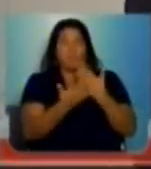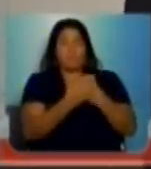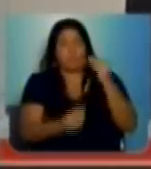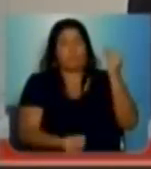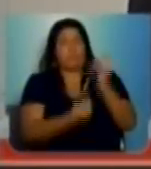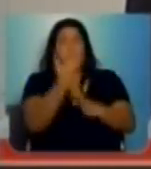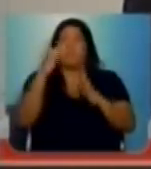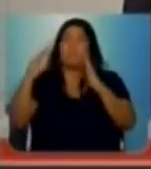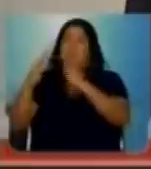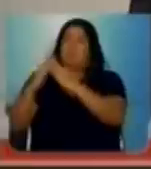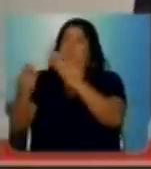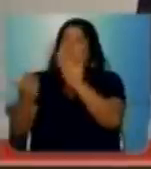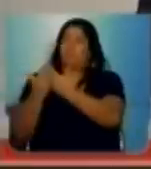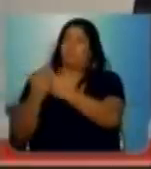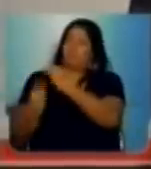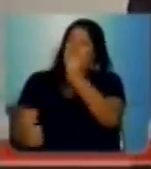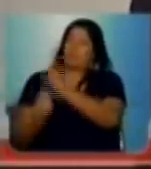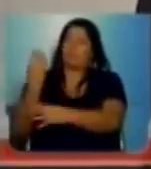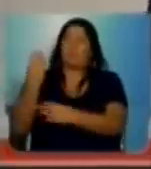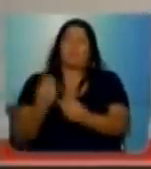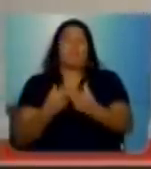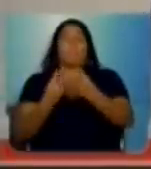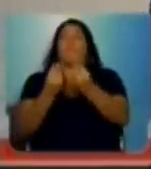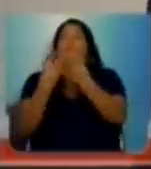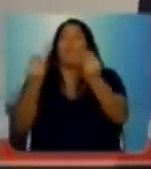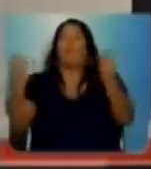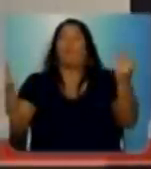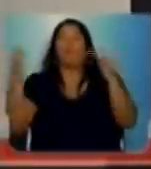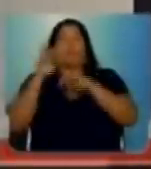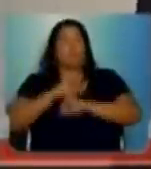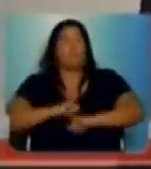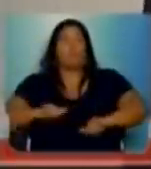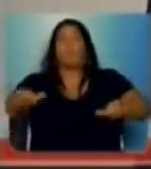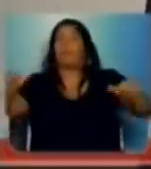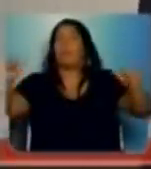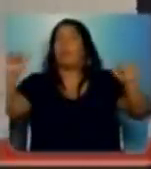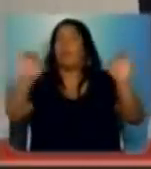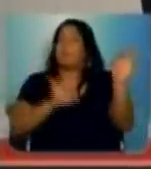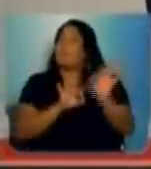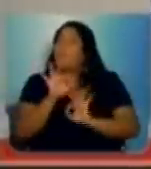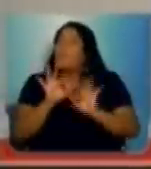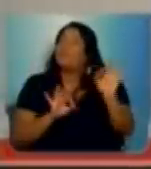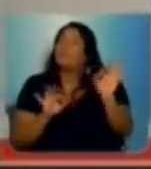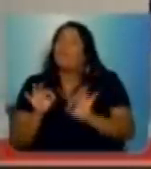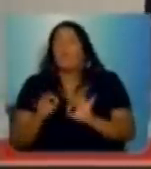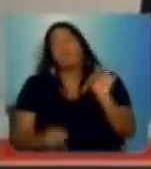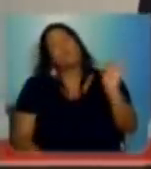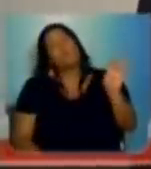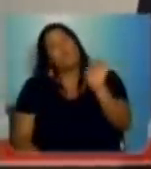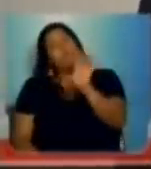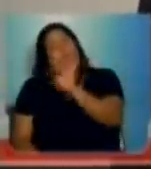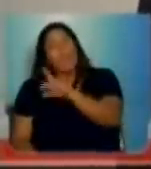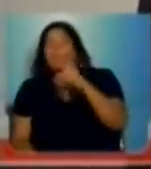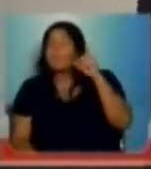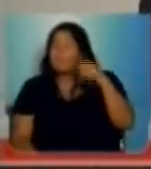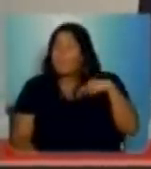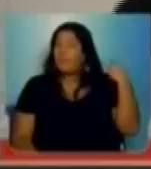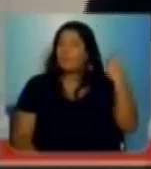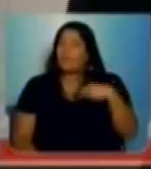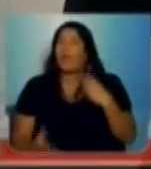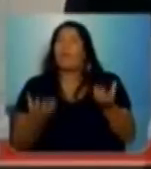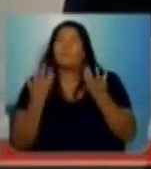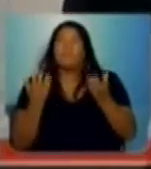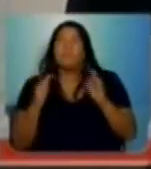esses deputados são bons. Tem centenas de projetos tramitando aqui, cada deputado querendo levar uma ETEC para a sua região,